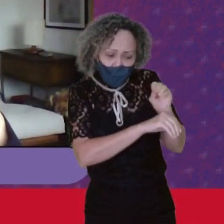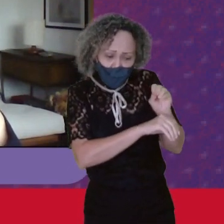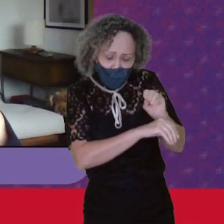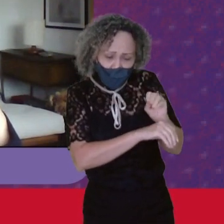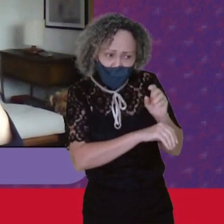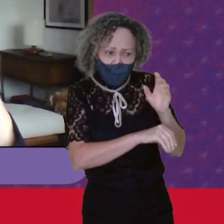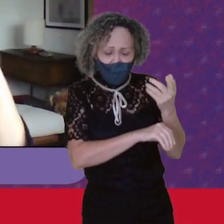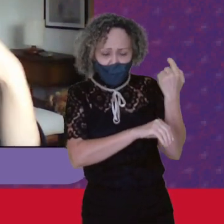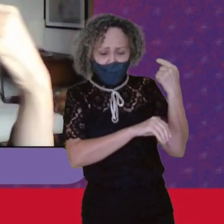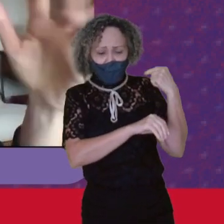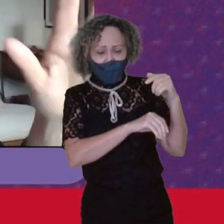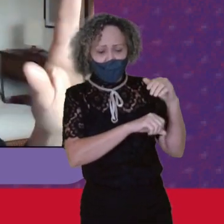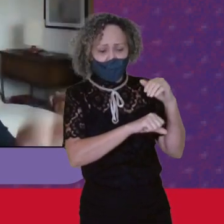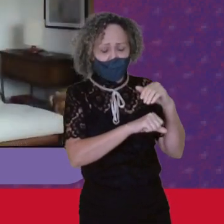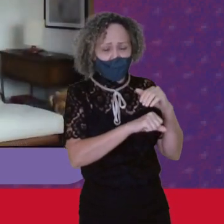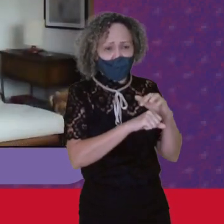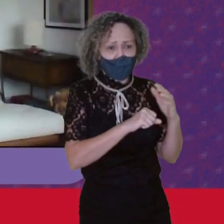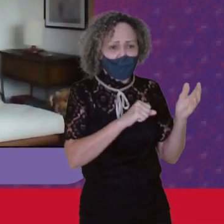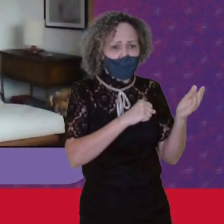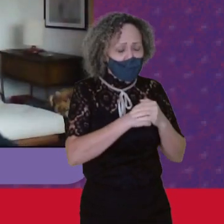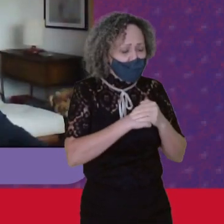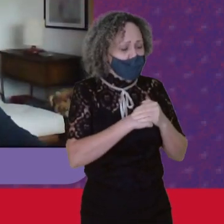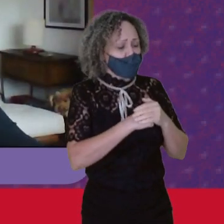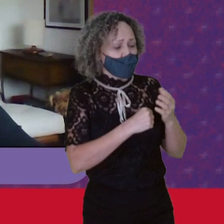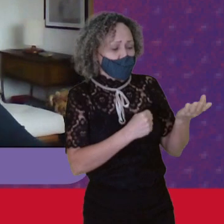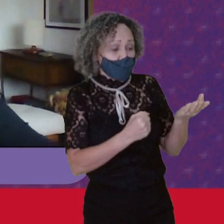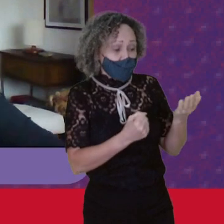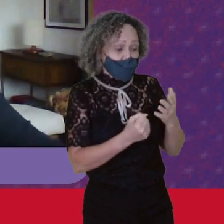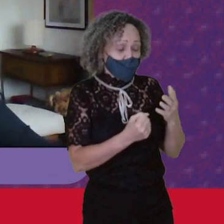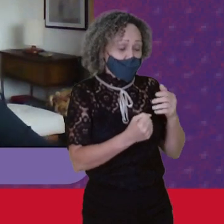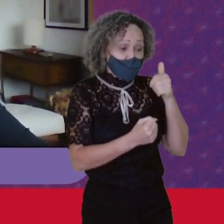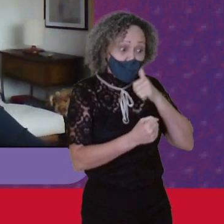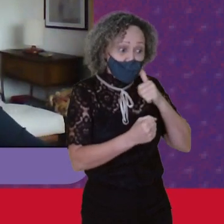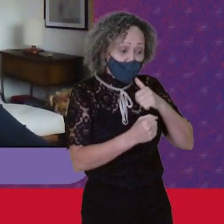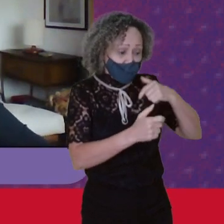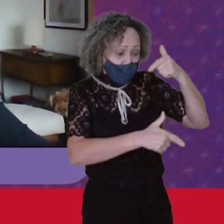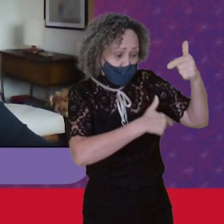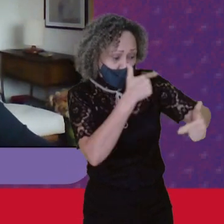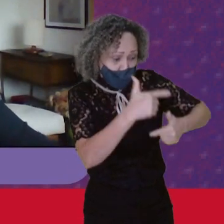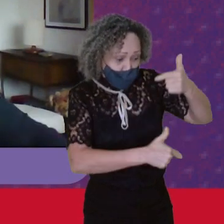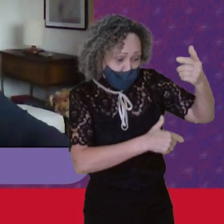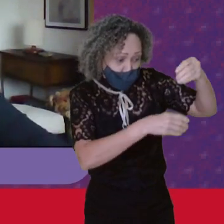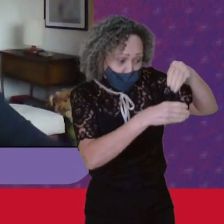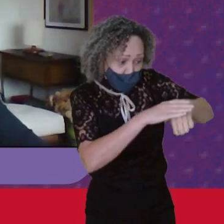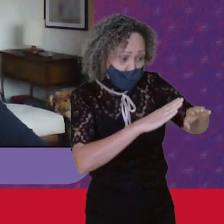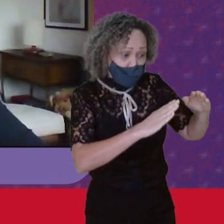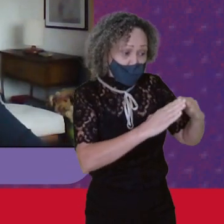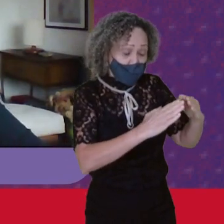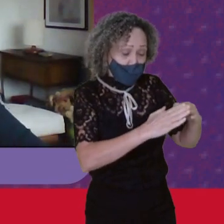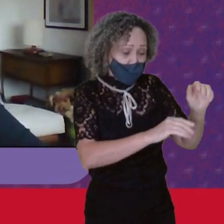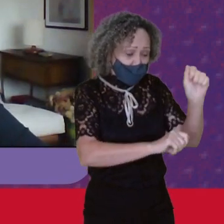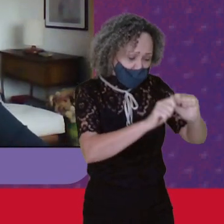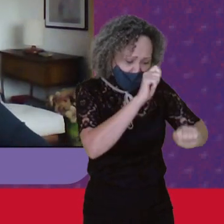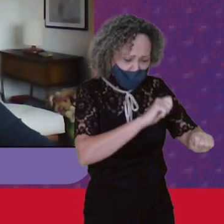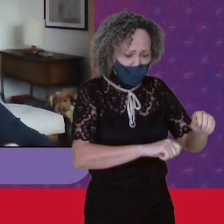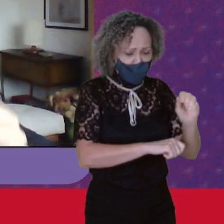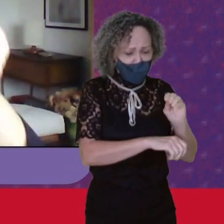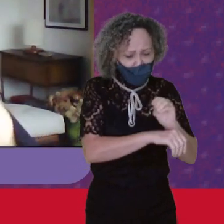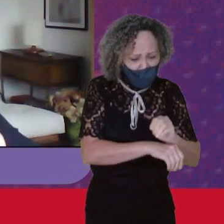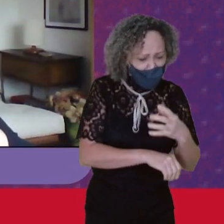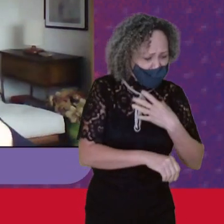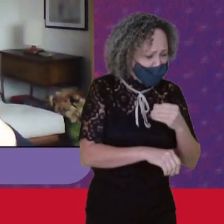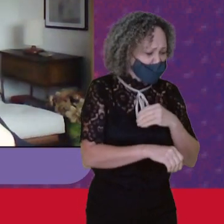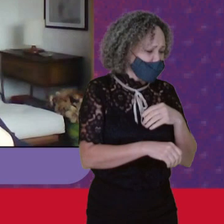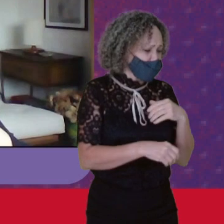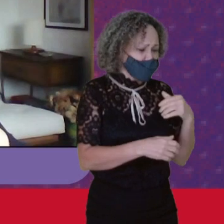o trabalho doméstico Como sendo Tarefa privada Agora Claro Que essa visibilidade Ela